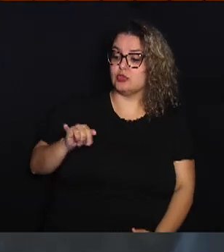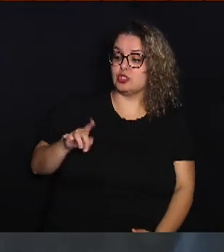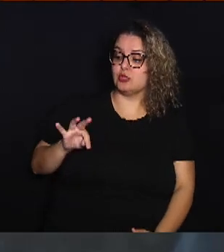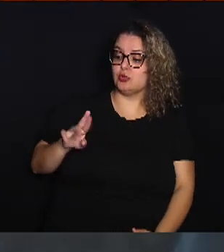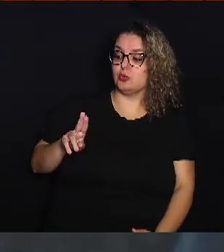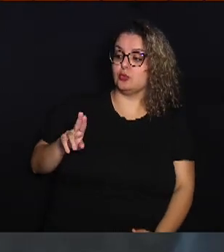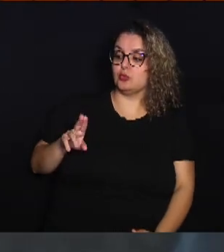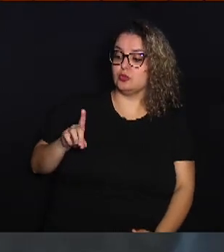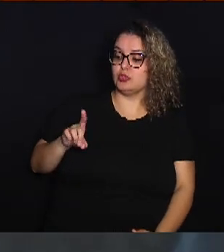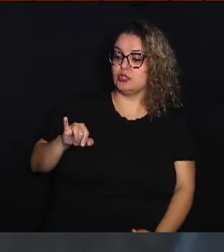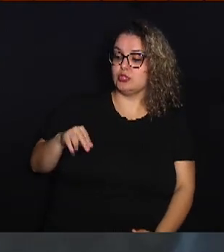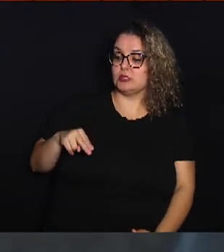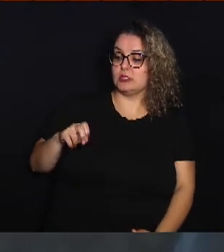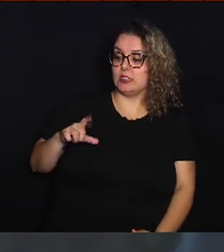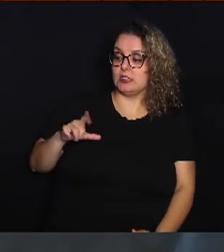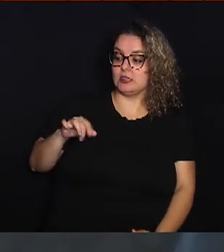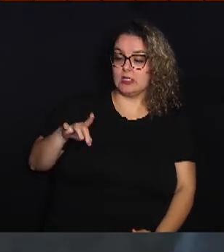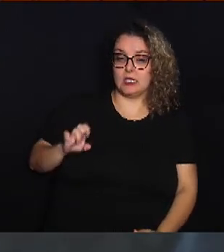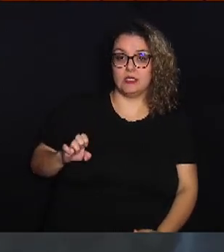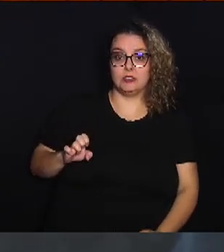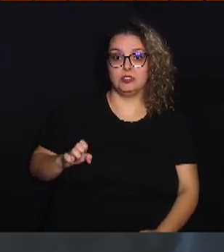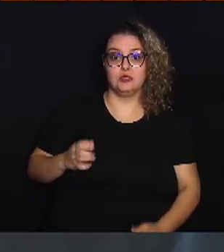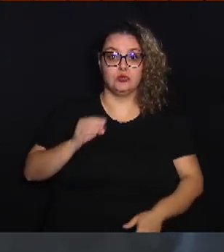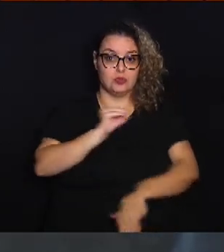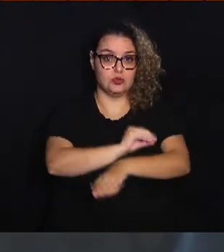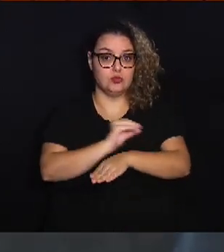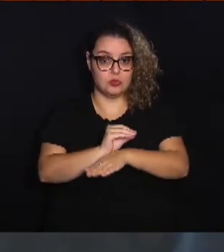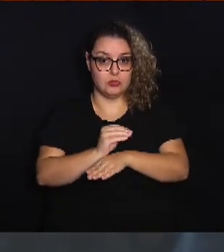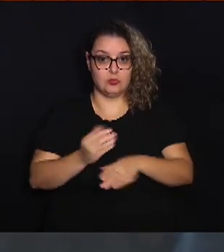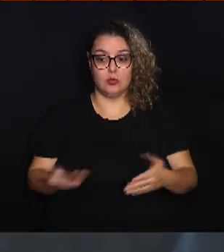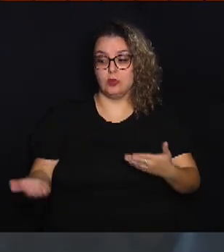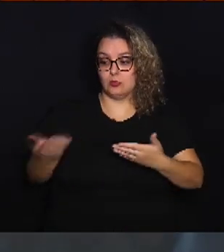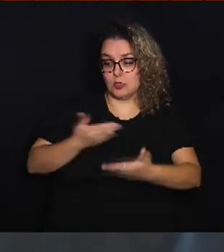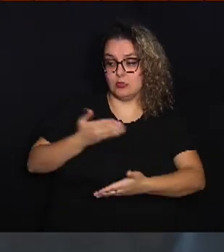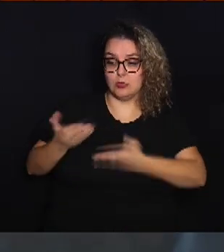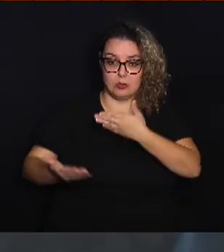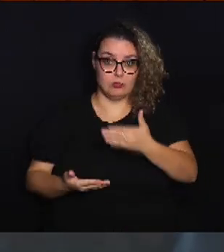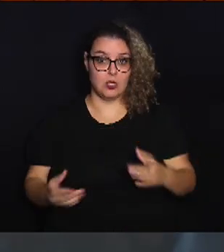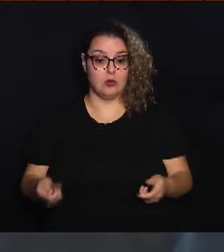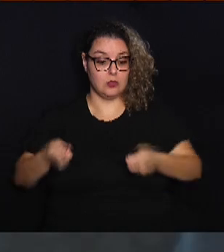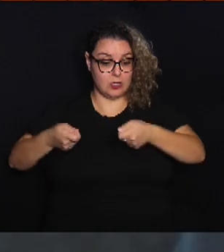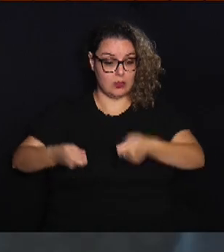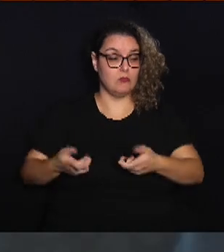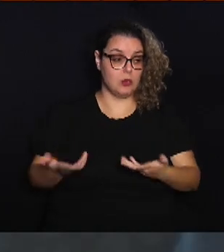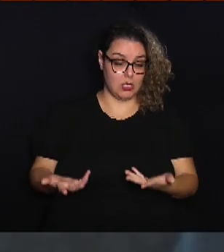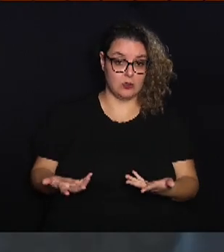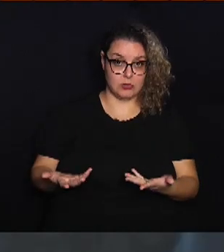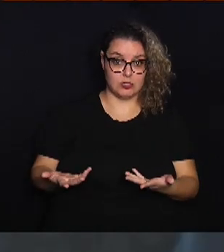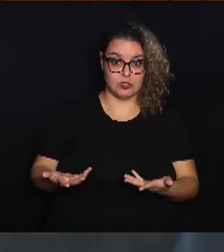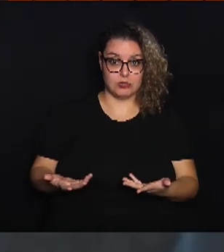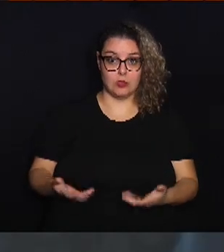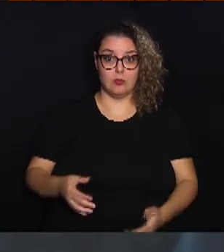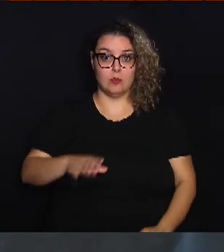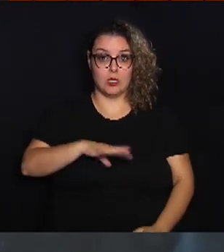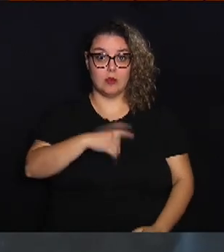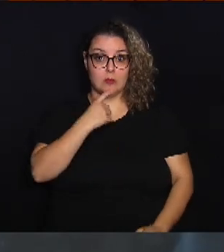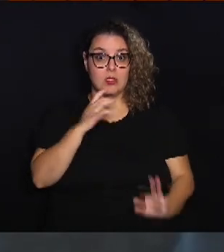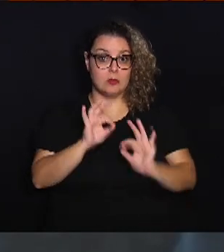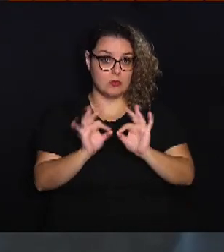garantir o diálogo lateral entre os serviços de saúde. Hoje, nós temos em Campinas, para exemplificar,